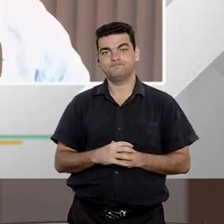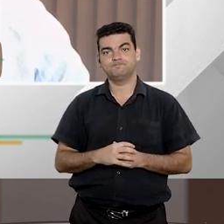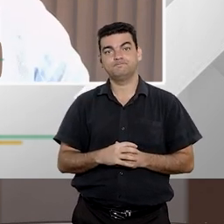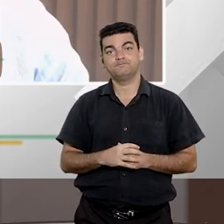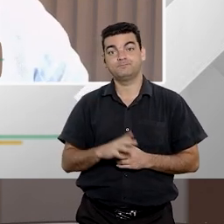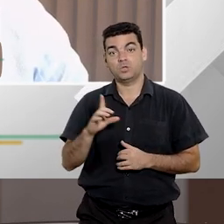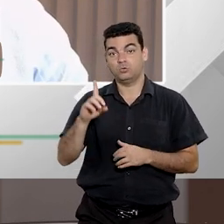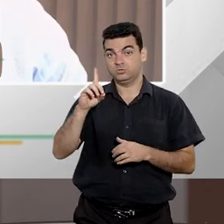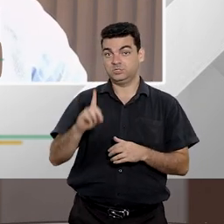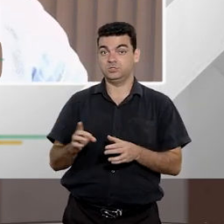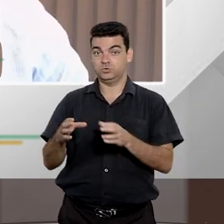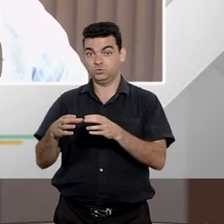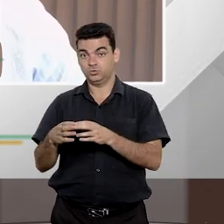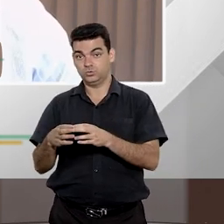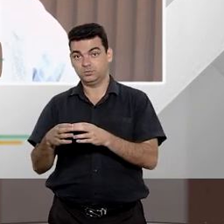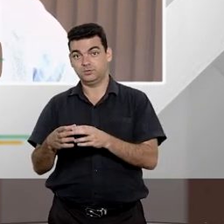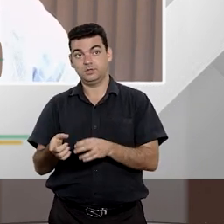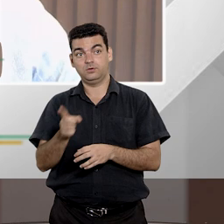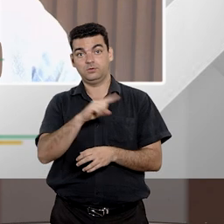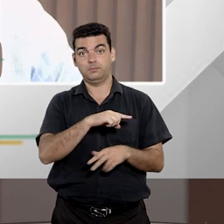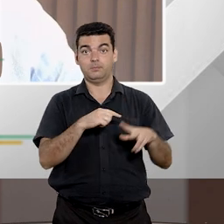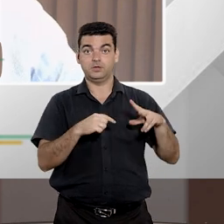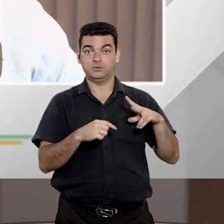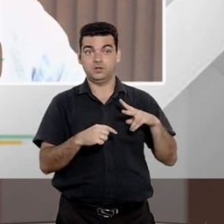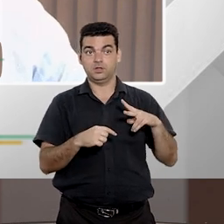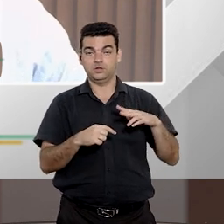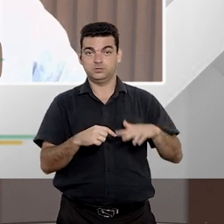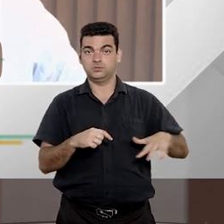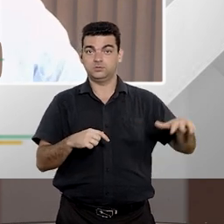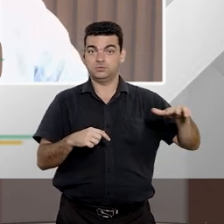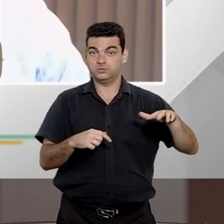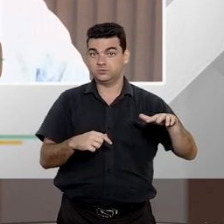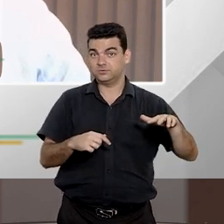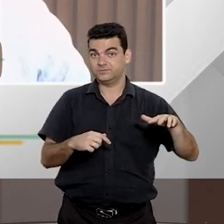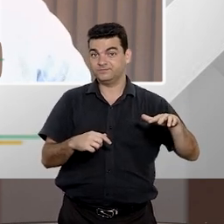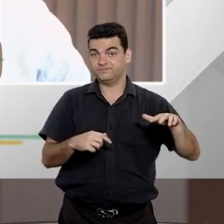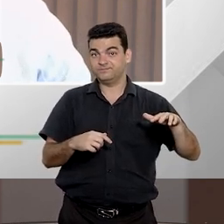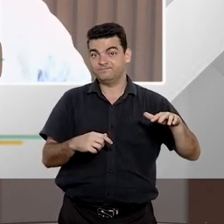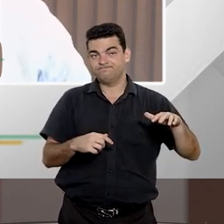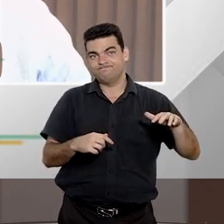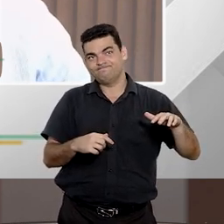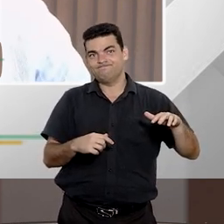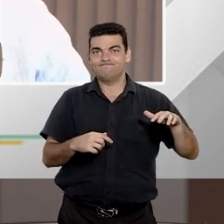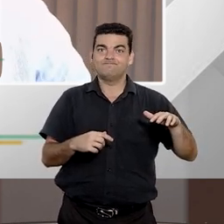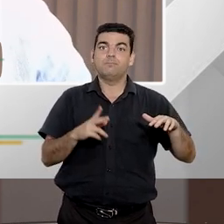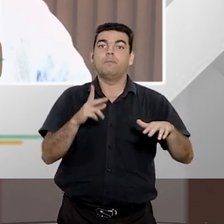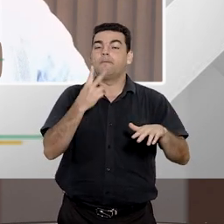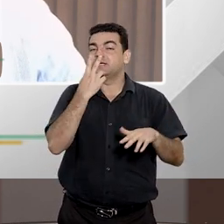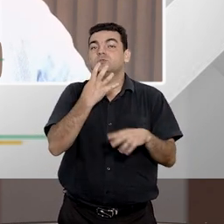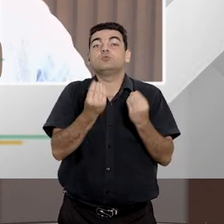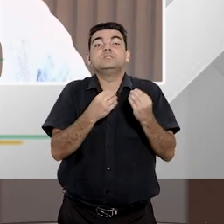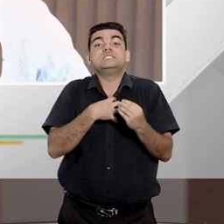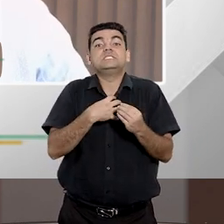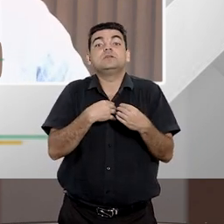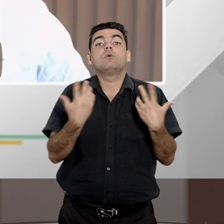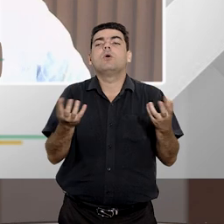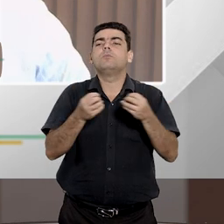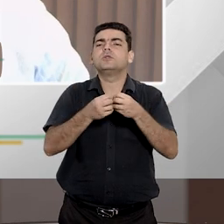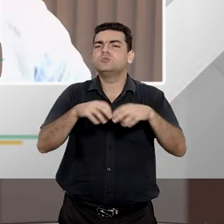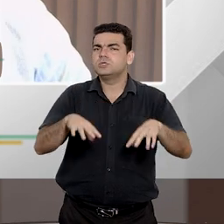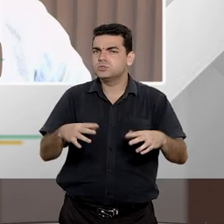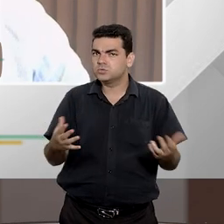direito coletivo e o direito individual homogêneo vai estar muito mais na sensação de dano.